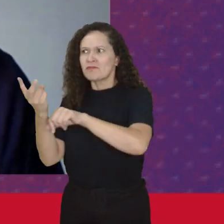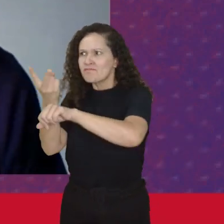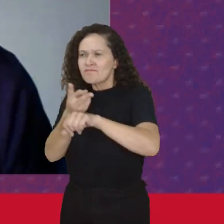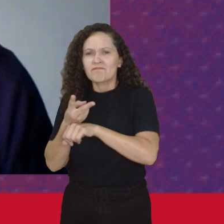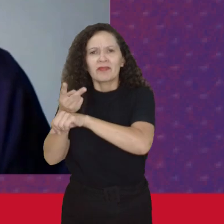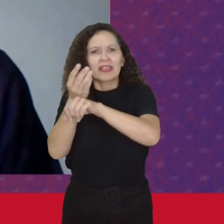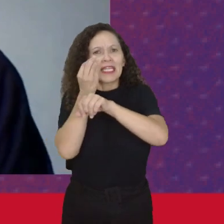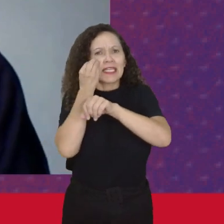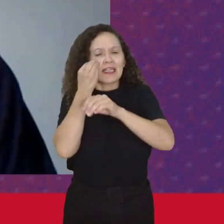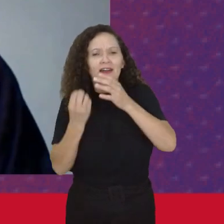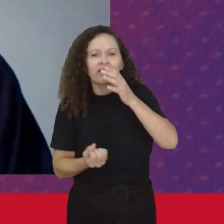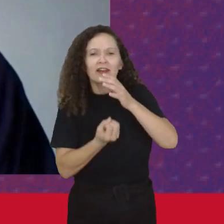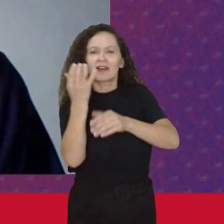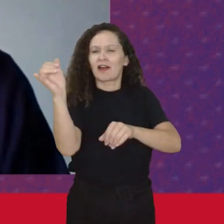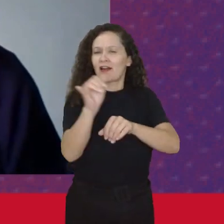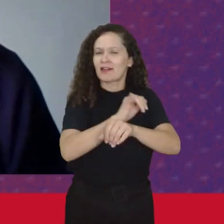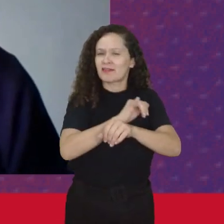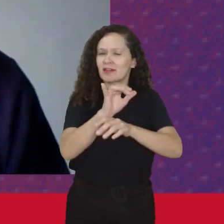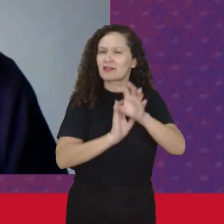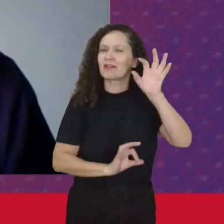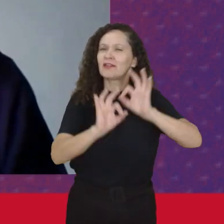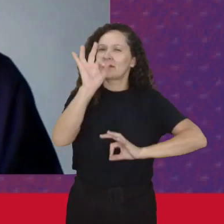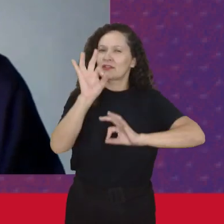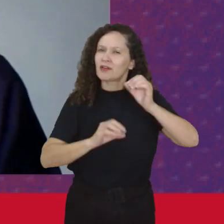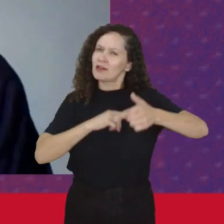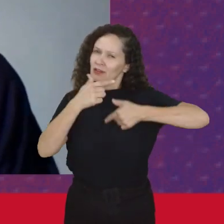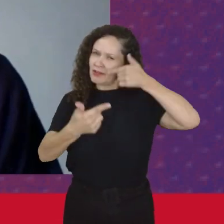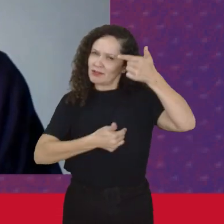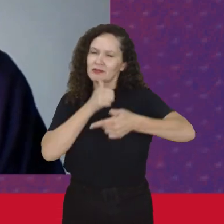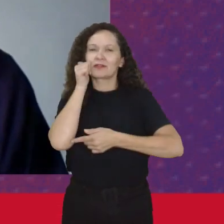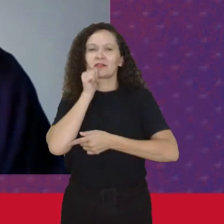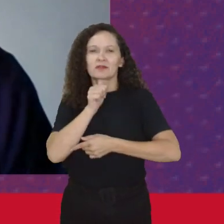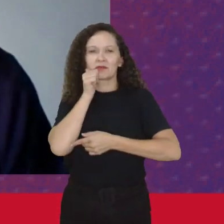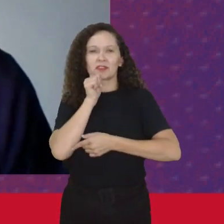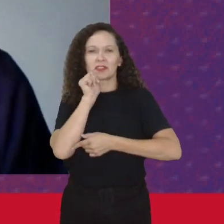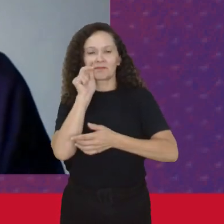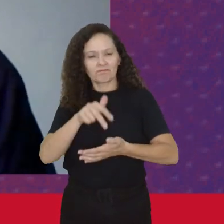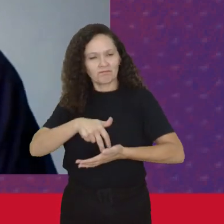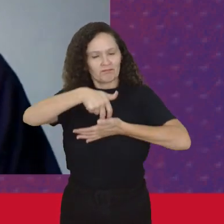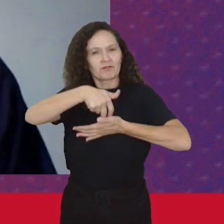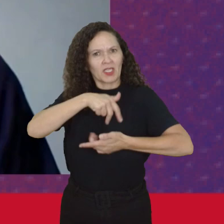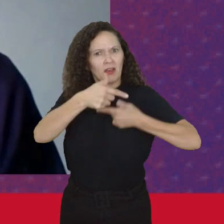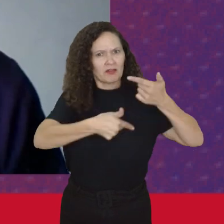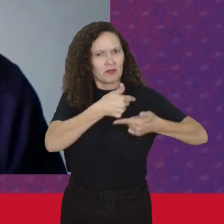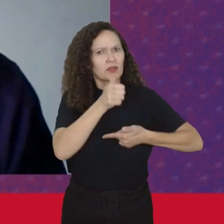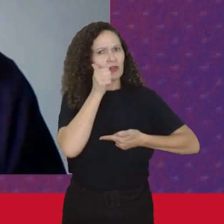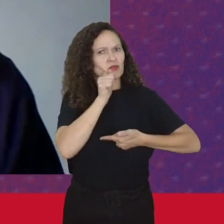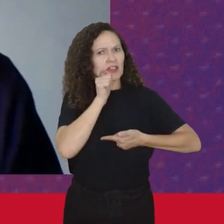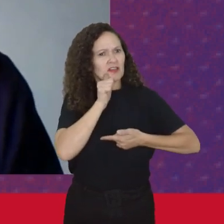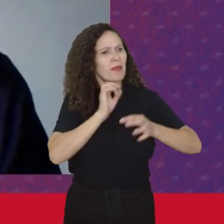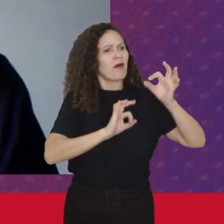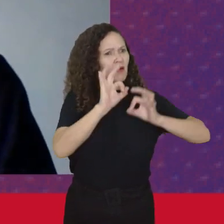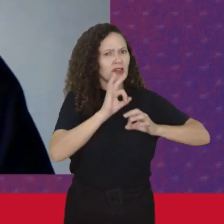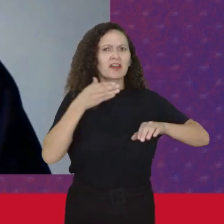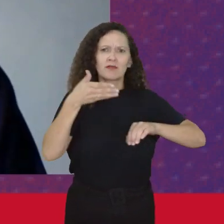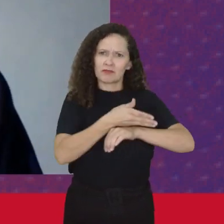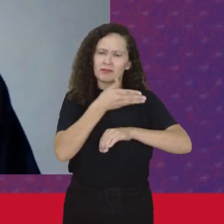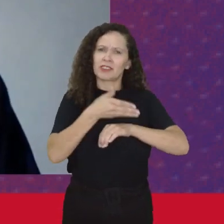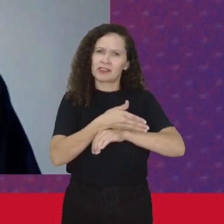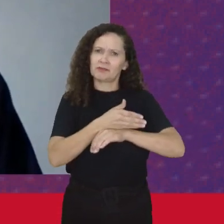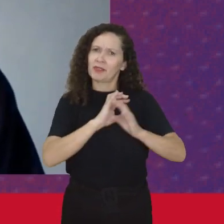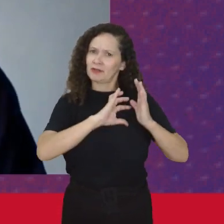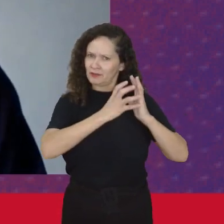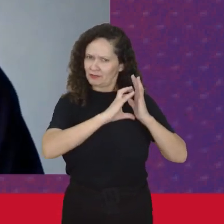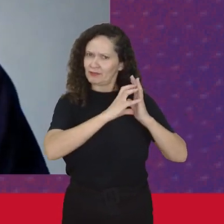formas De organizar As operárias De trazer as operárias Para o processo De organização Do partido